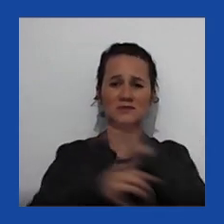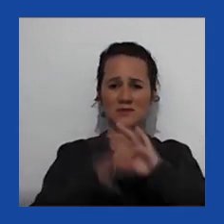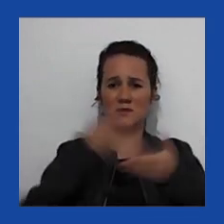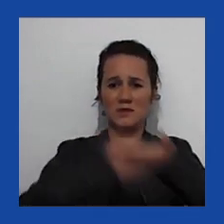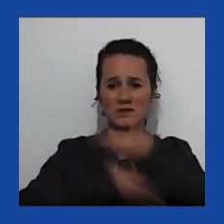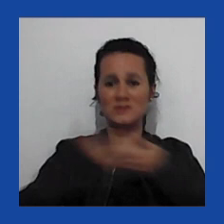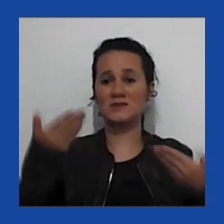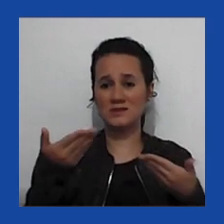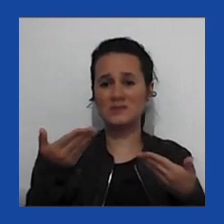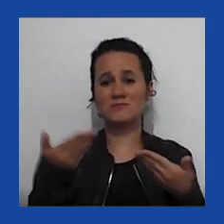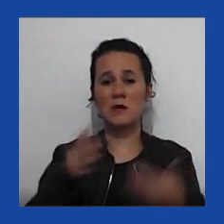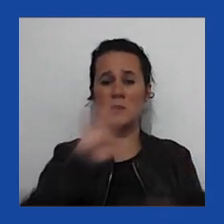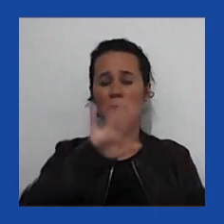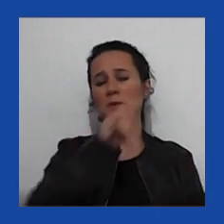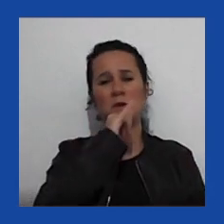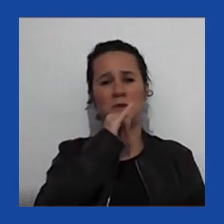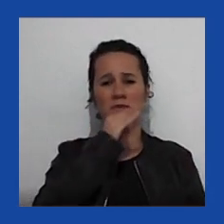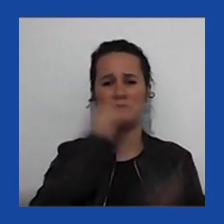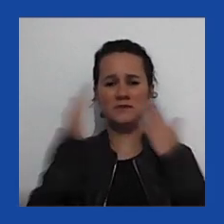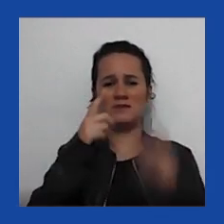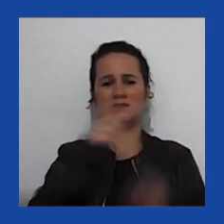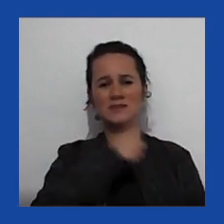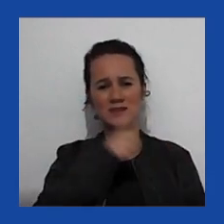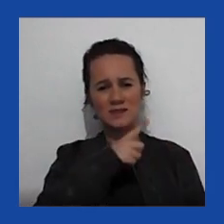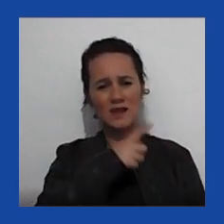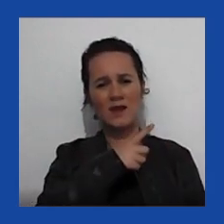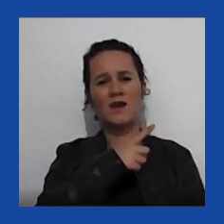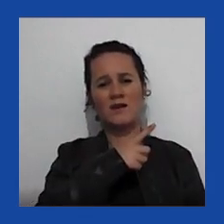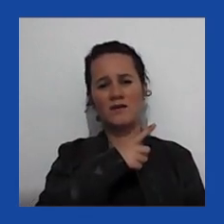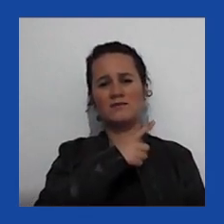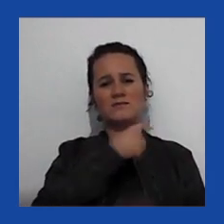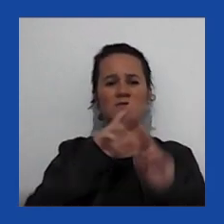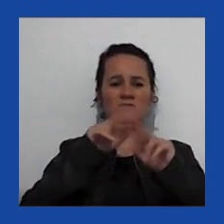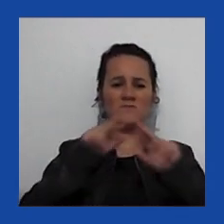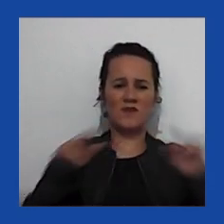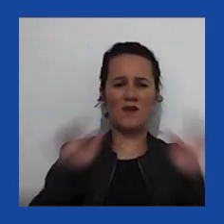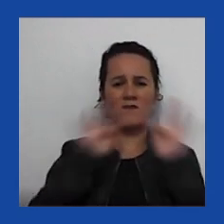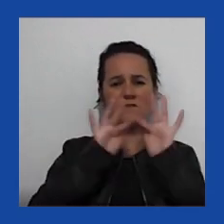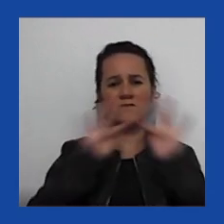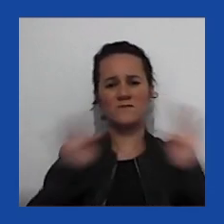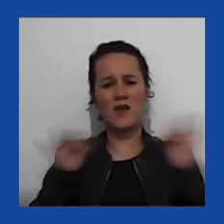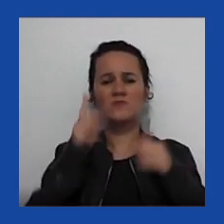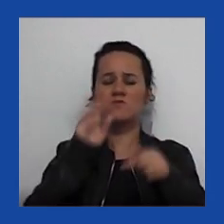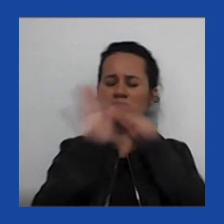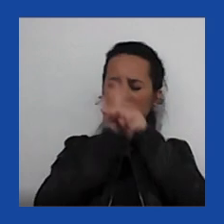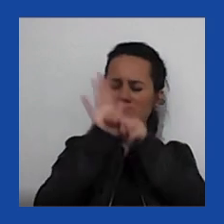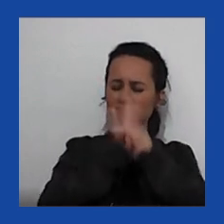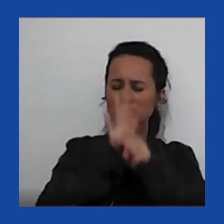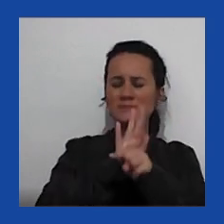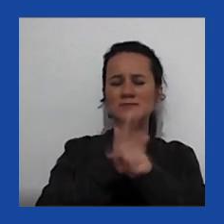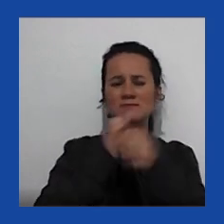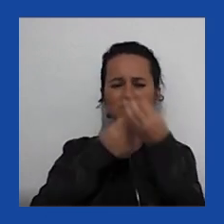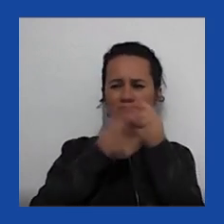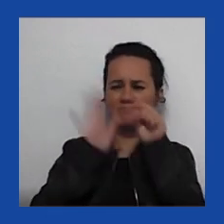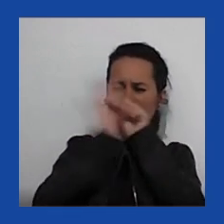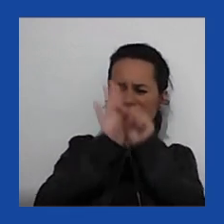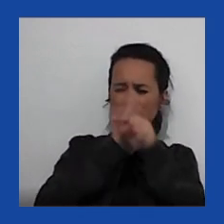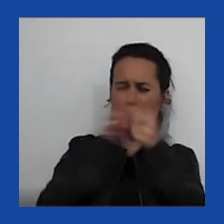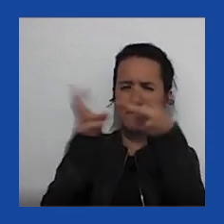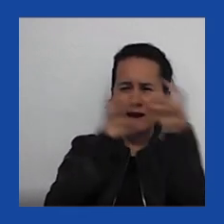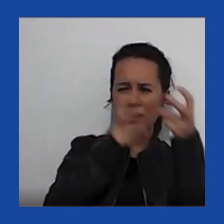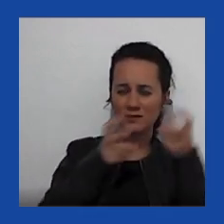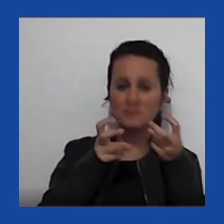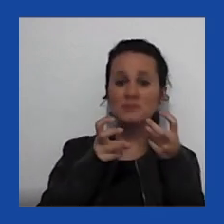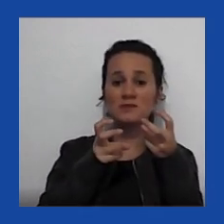se você pega vários relatórios, várias bases de dados, várias perspectivas, você vai notar que,